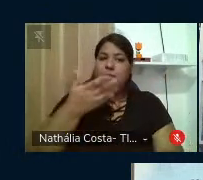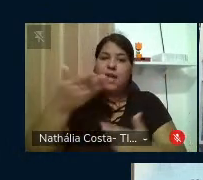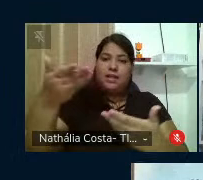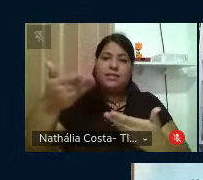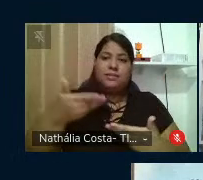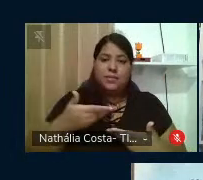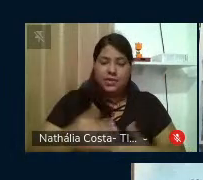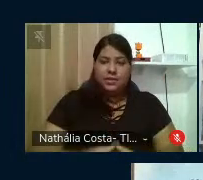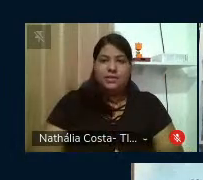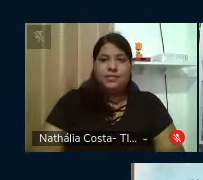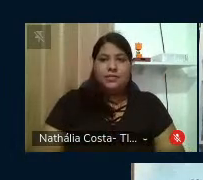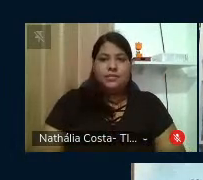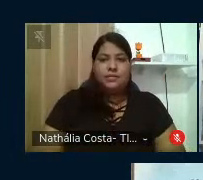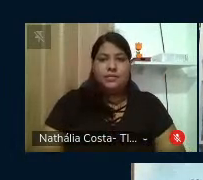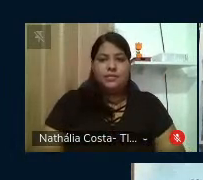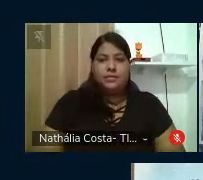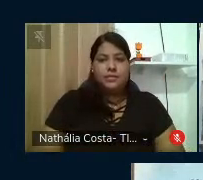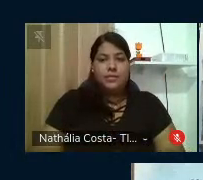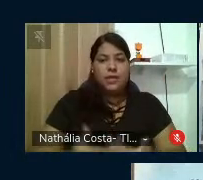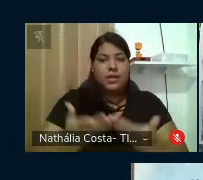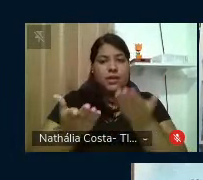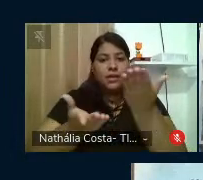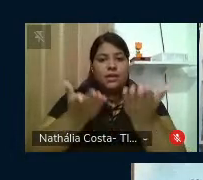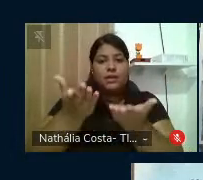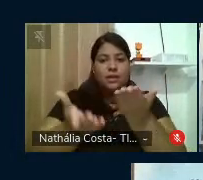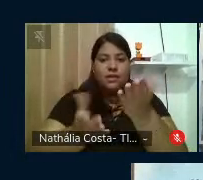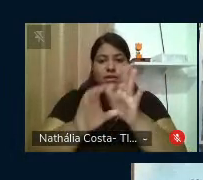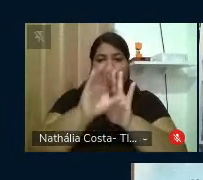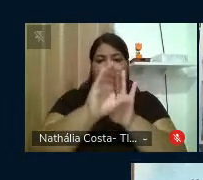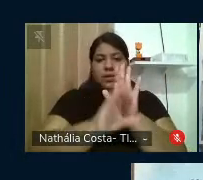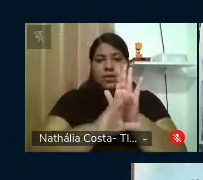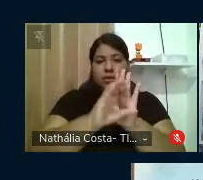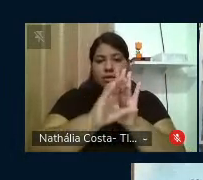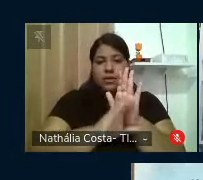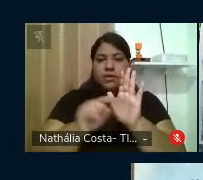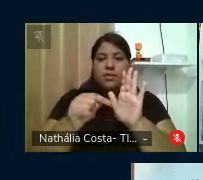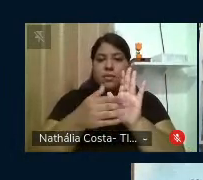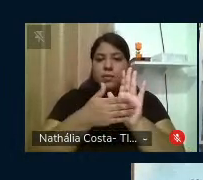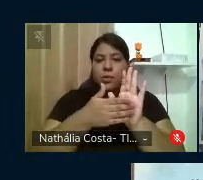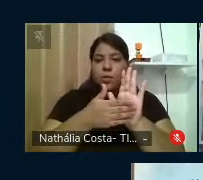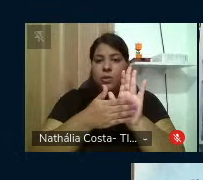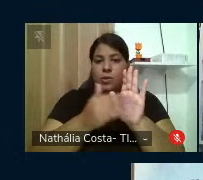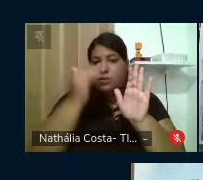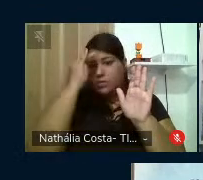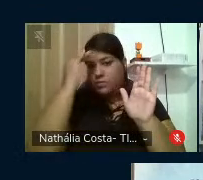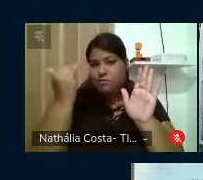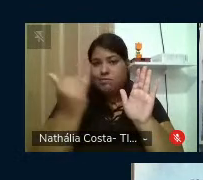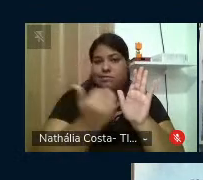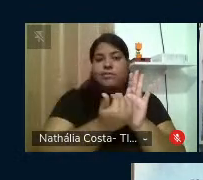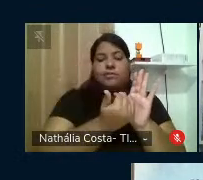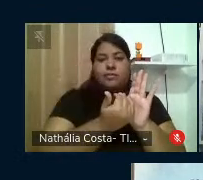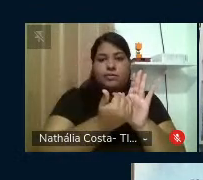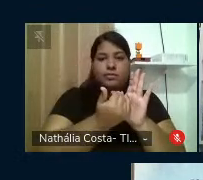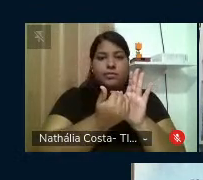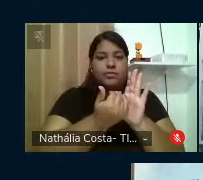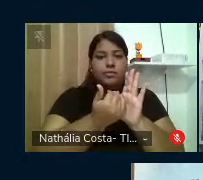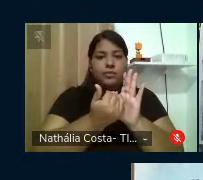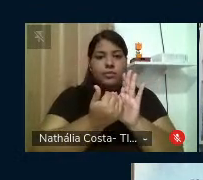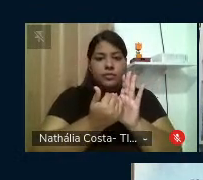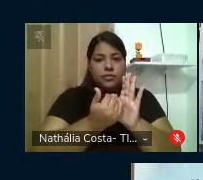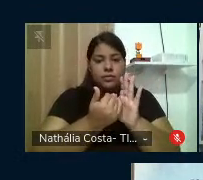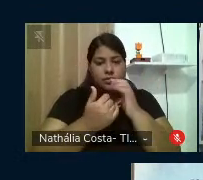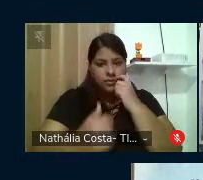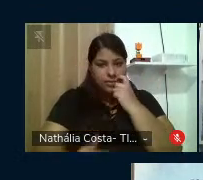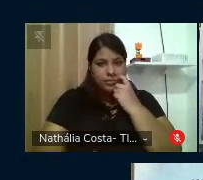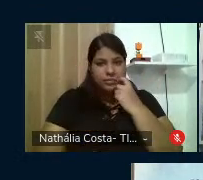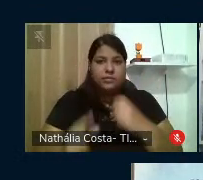passando pelo atendimento ao cronograma proposto e o seu cumprimento. Nessa caminhada,